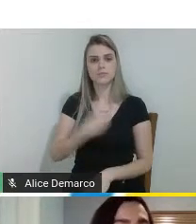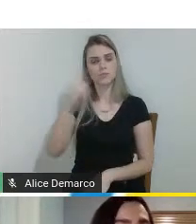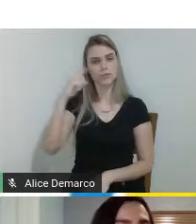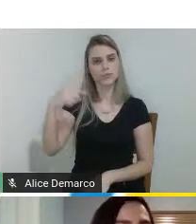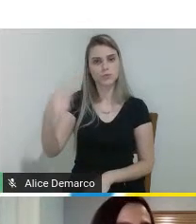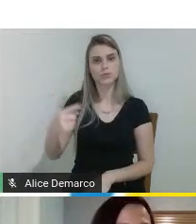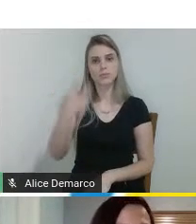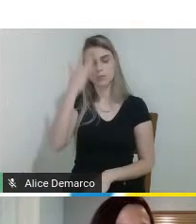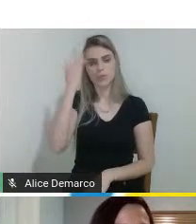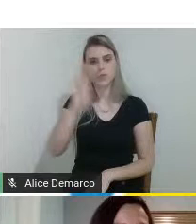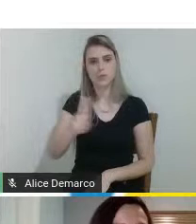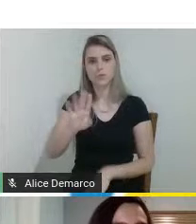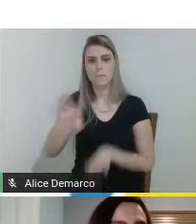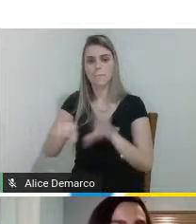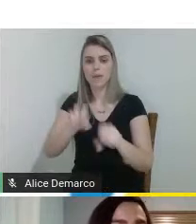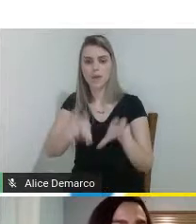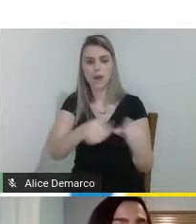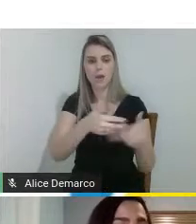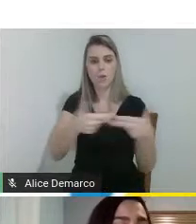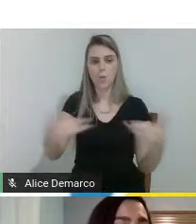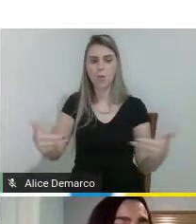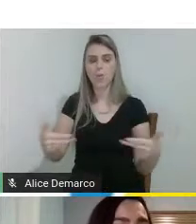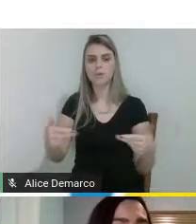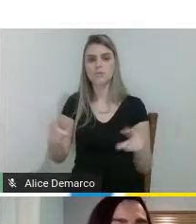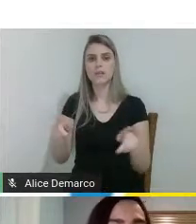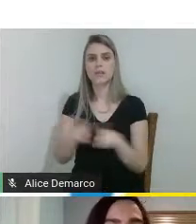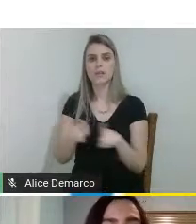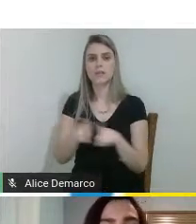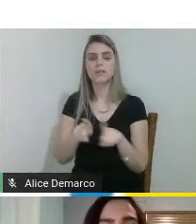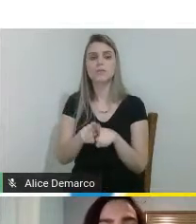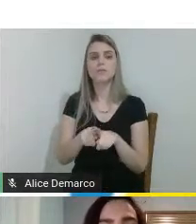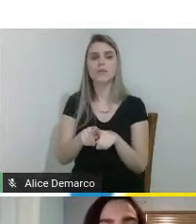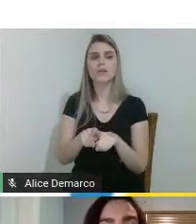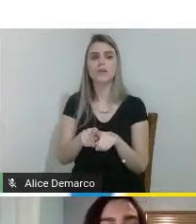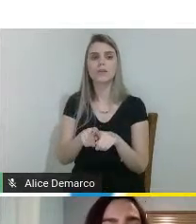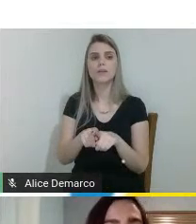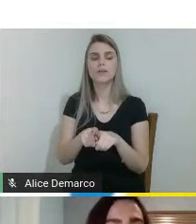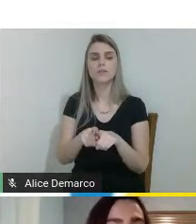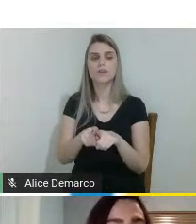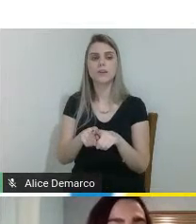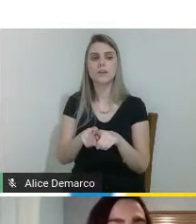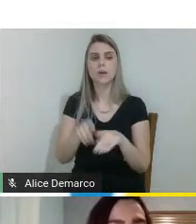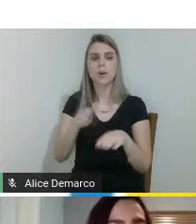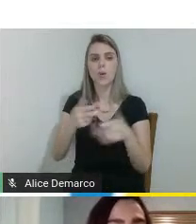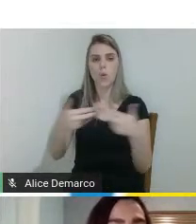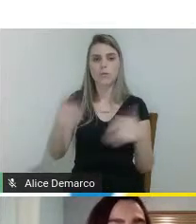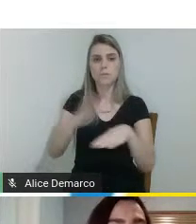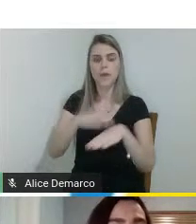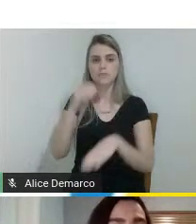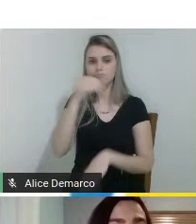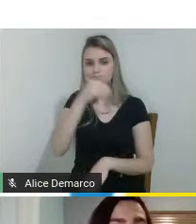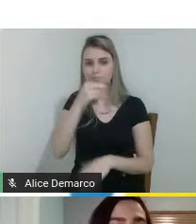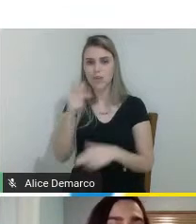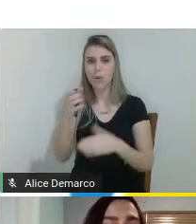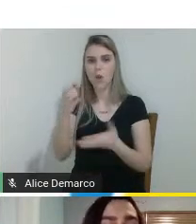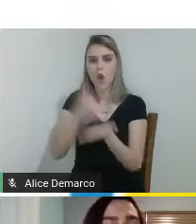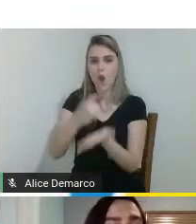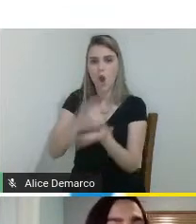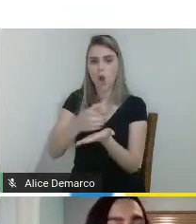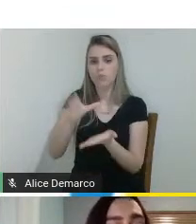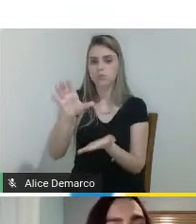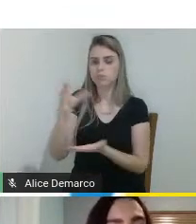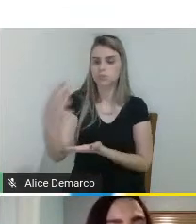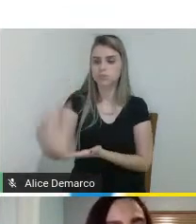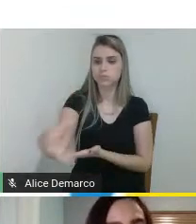como pegar objetos, até mesmo objetos mais frágeis, como copos, e até mesmo